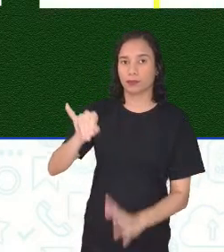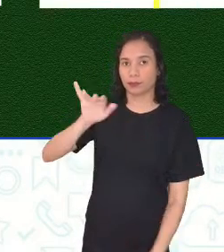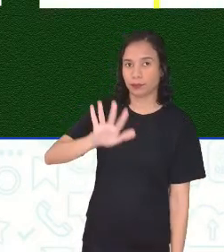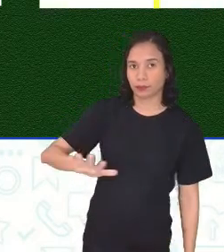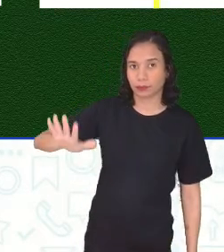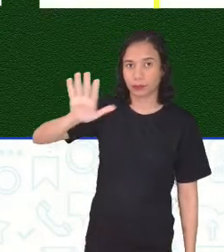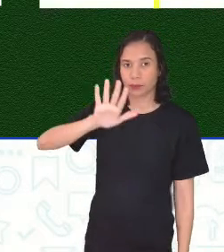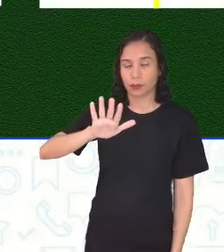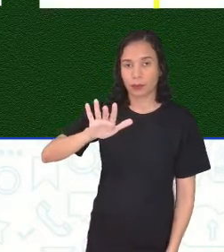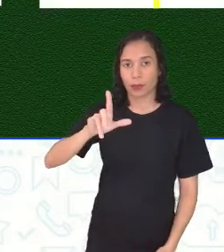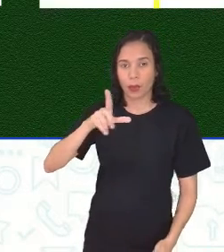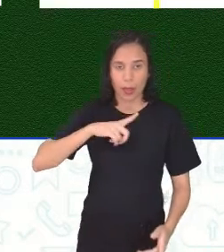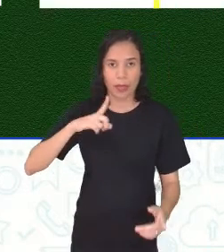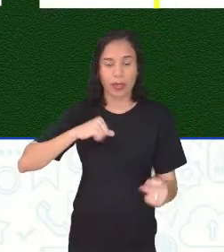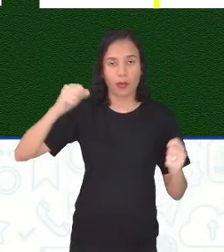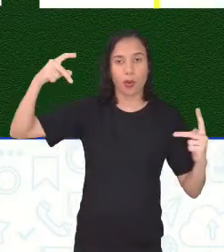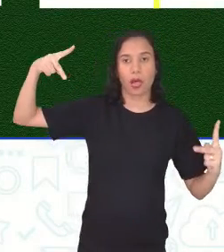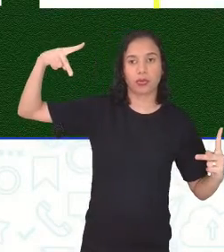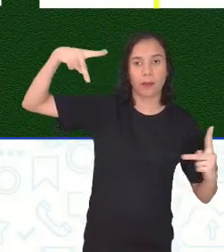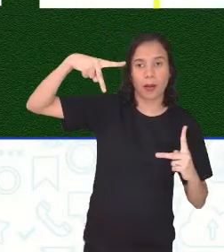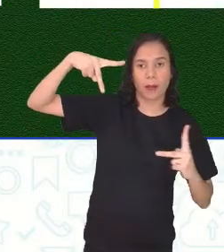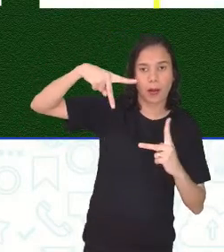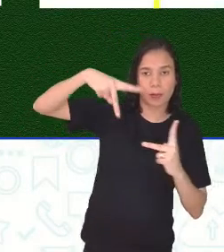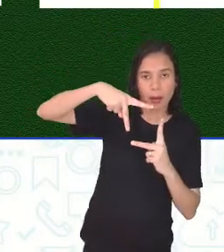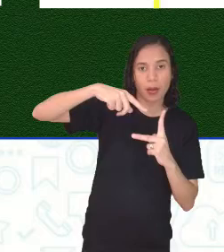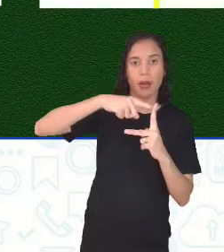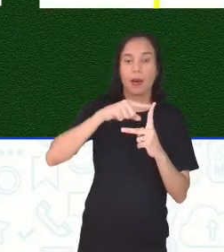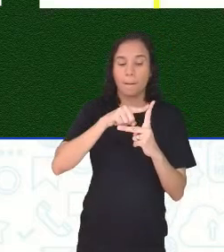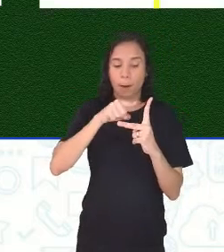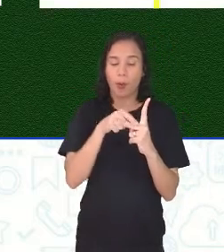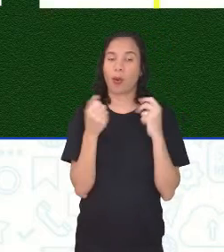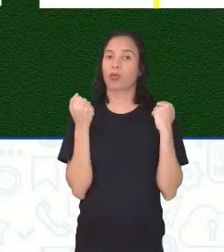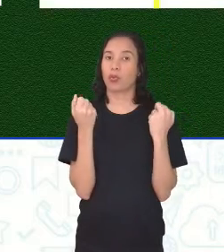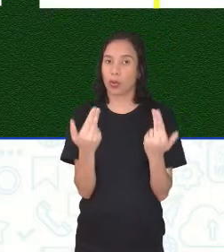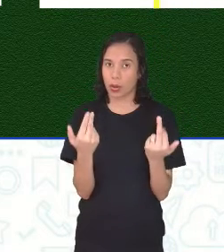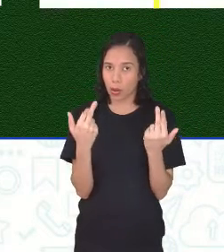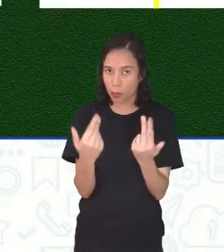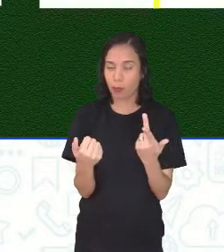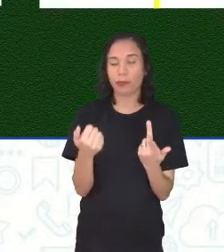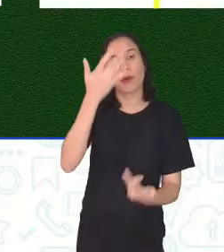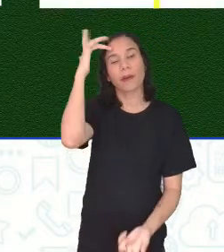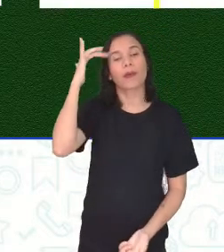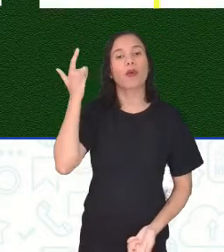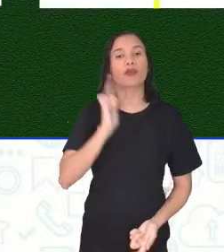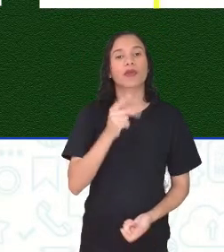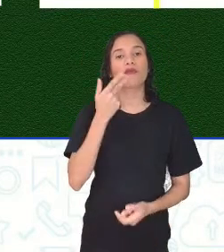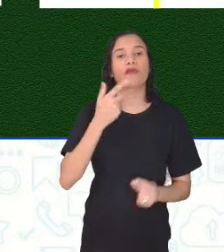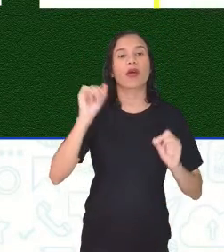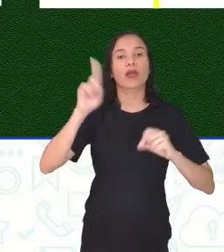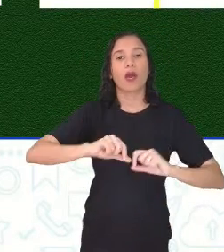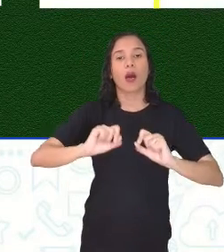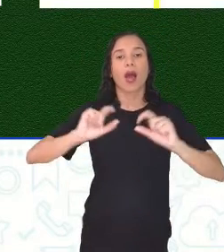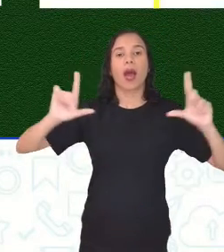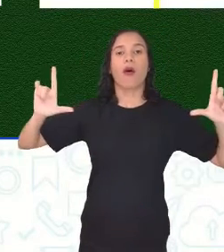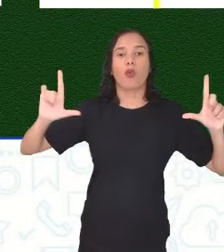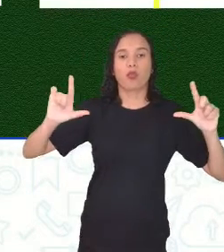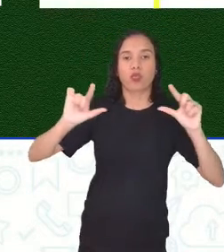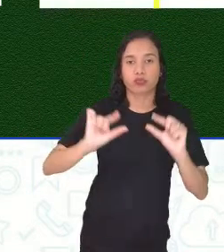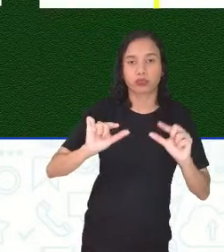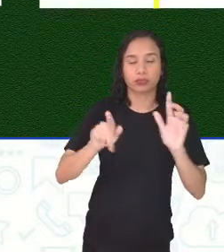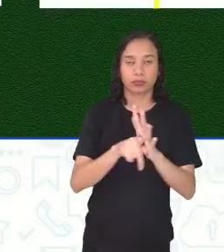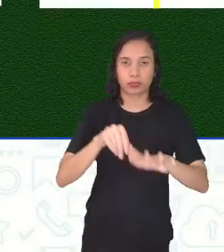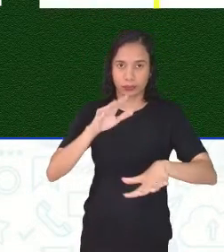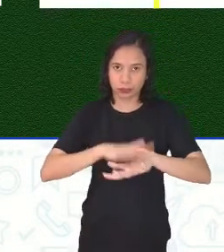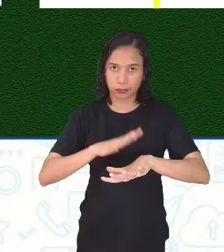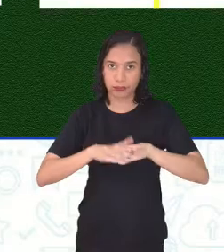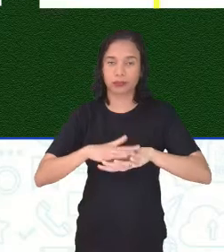O lado vai ser proporcional, mas os ângulos têm que ser os mesmos, pra gente considerar uma redução ou uma ampliação matemática,